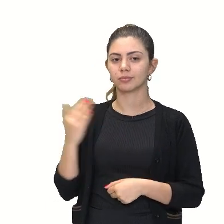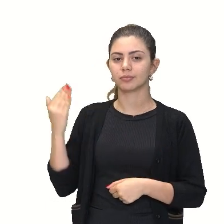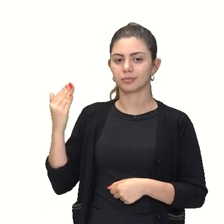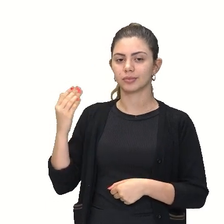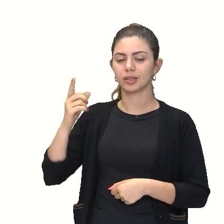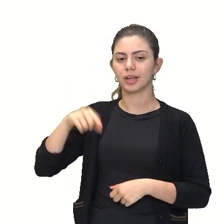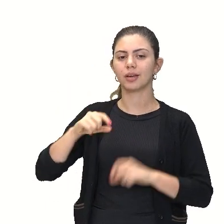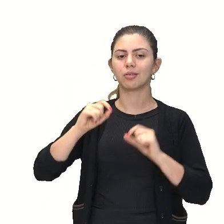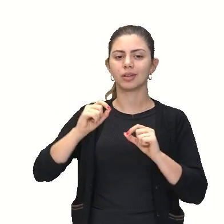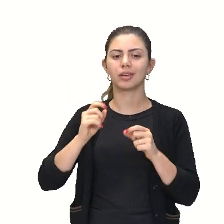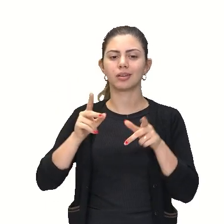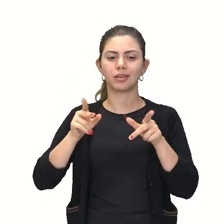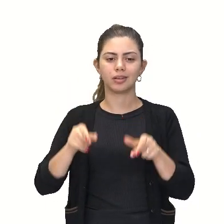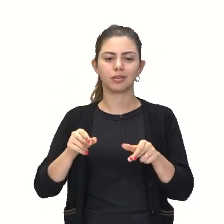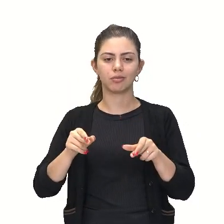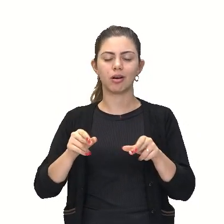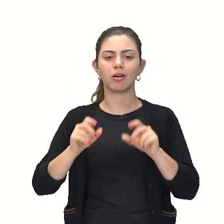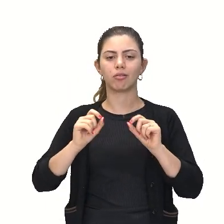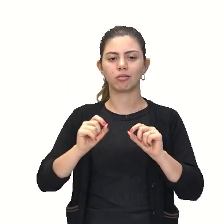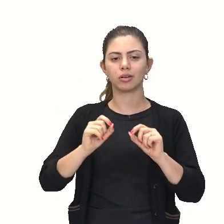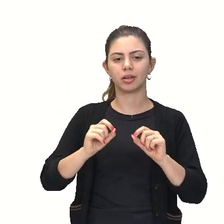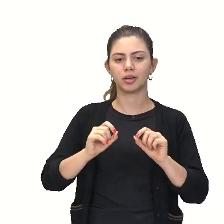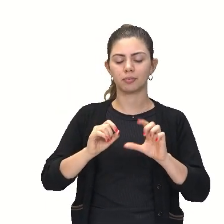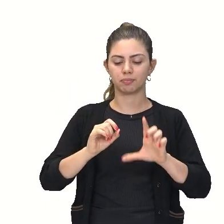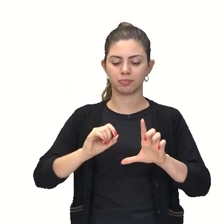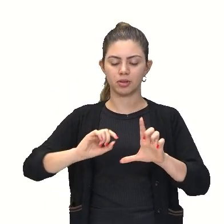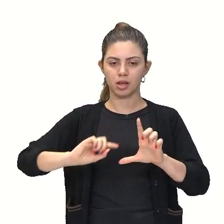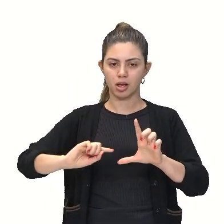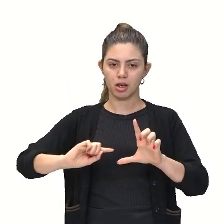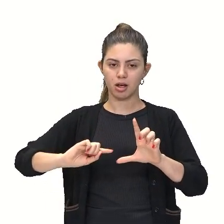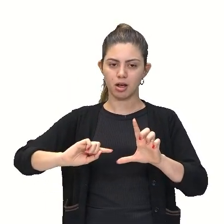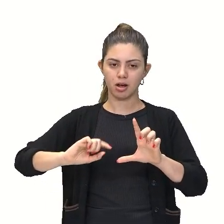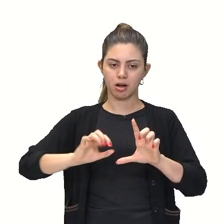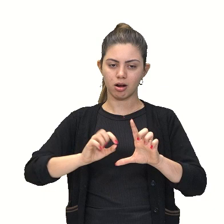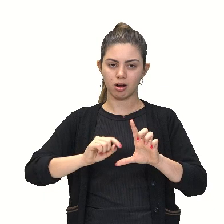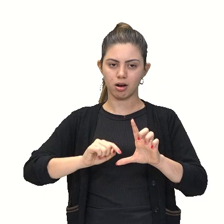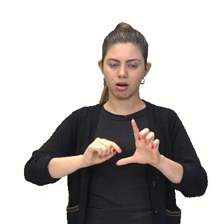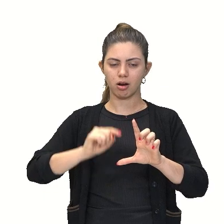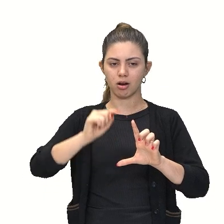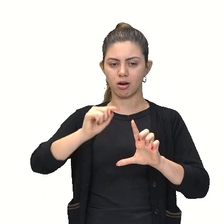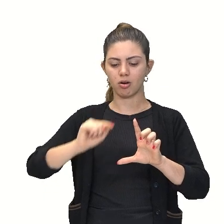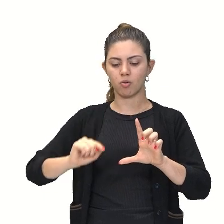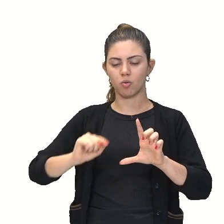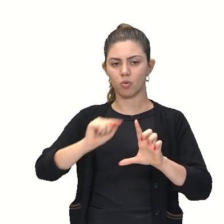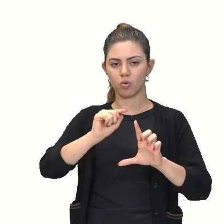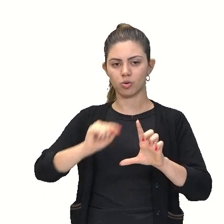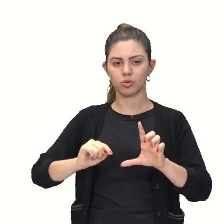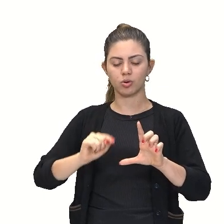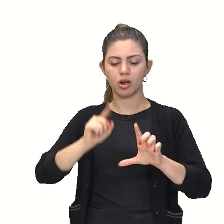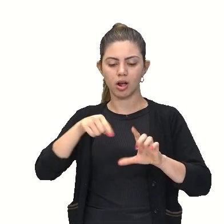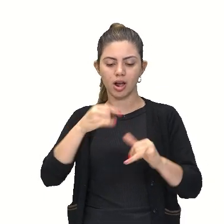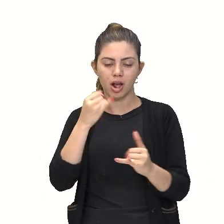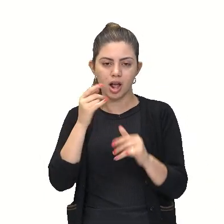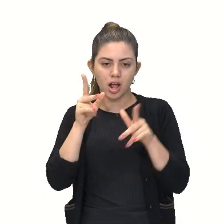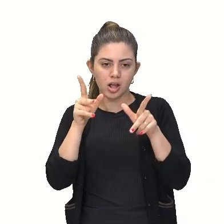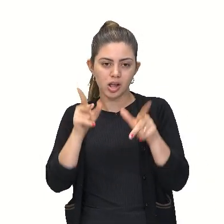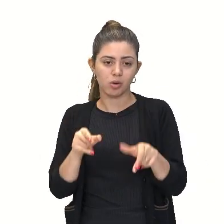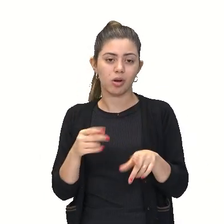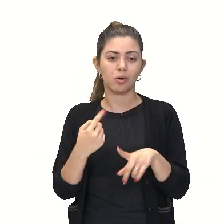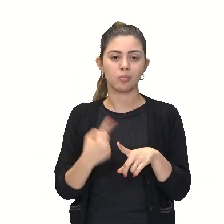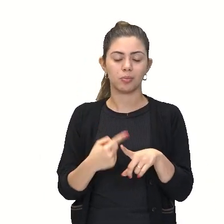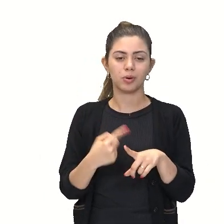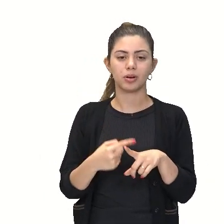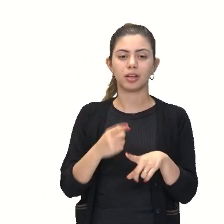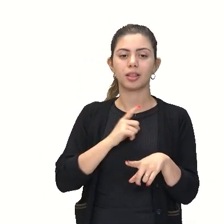este, que é como se eu jogasse para cá. Então, aqui eu tenho, olha, que esses dois triângulos, eles são congruentes pelo critério, olha,